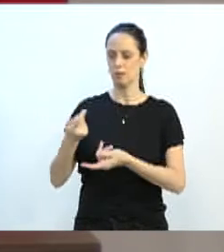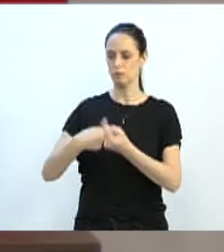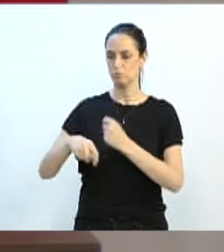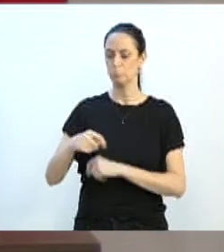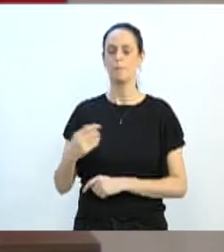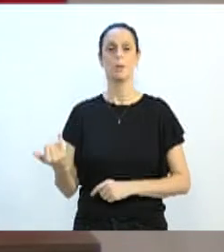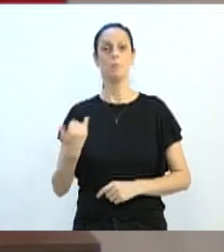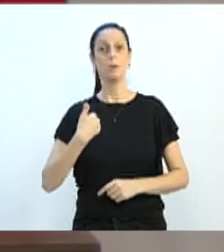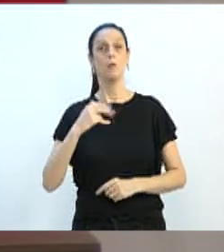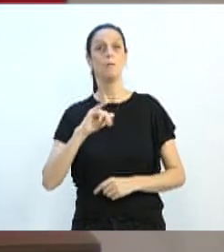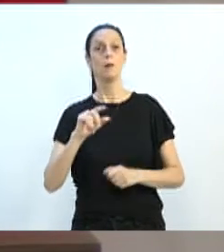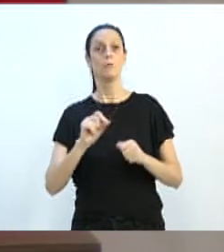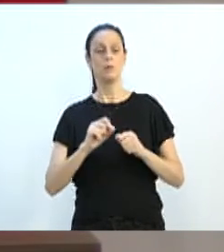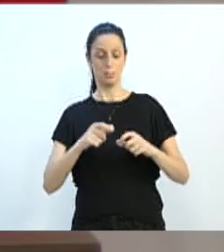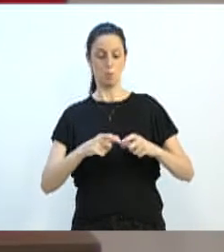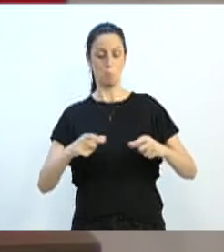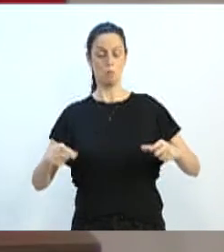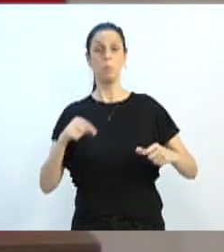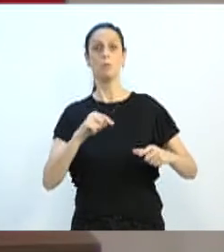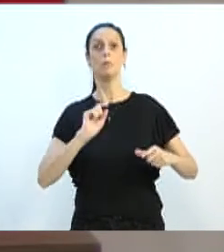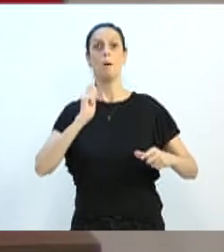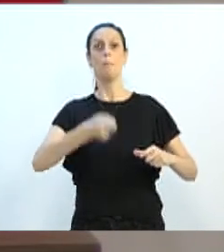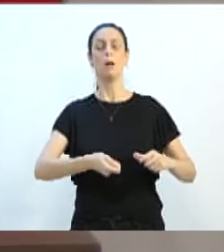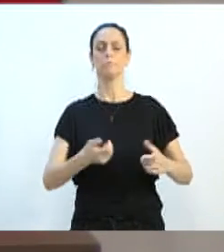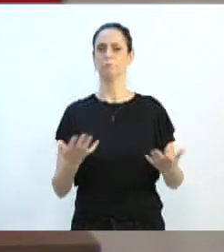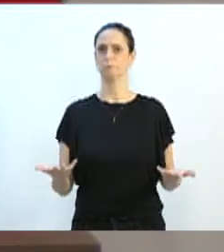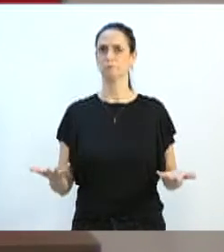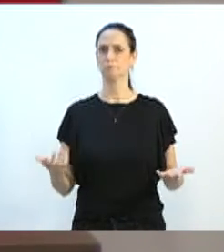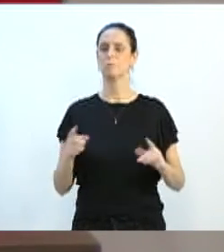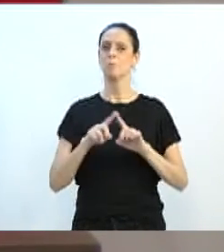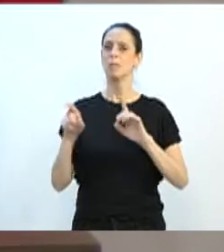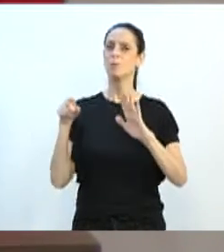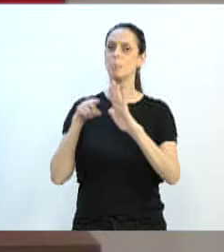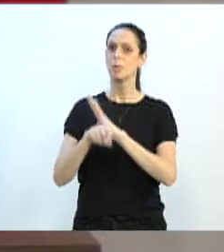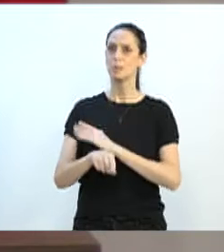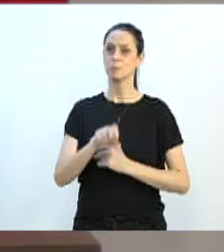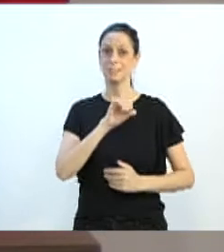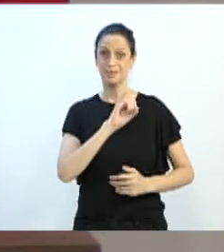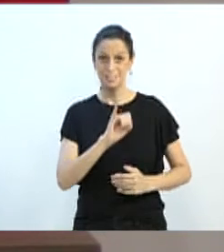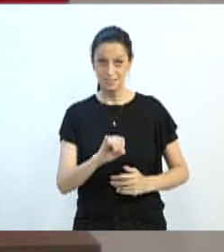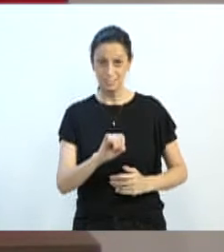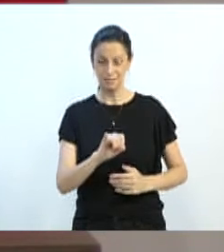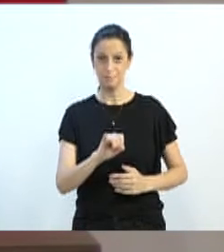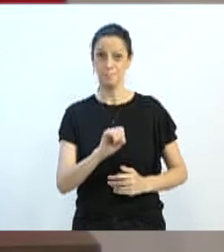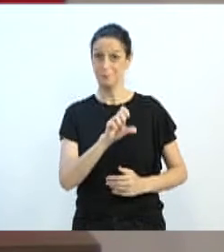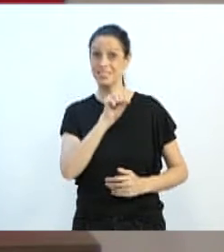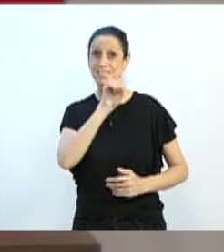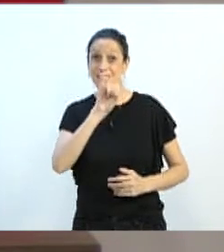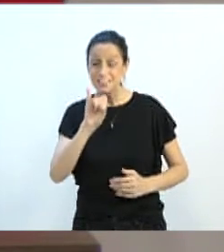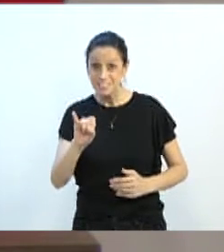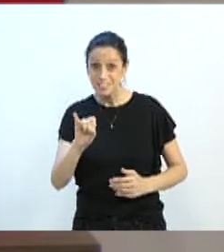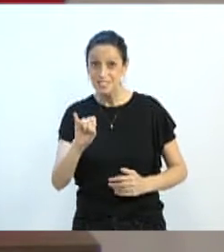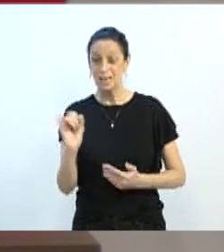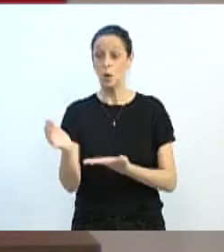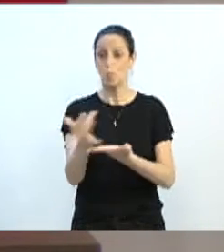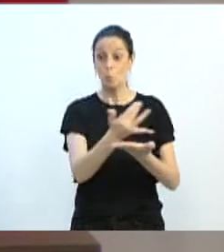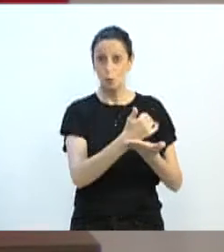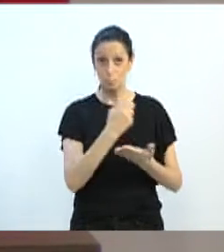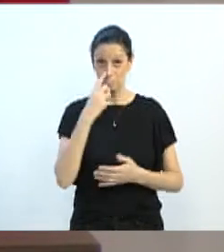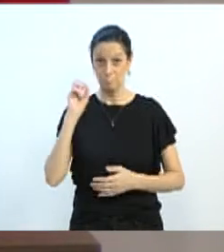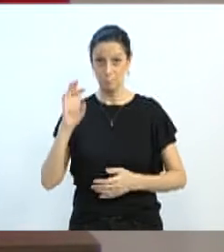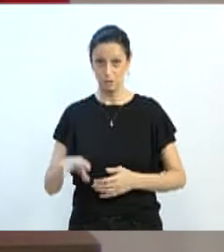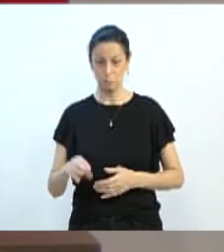boleto. Mas aí eu pergunto. Se a coleta de lixo vem na guia do Samai,